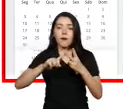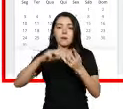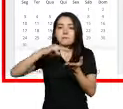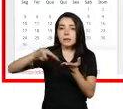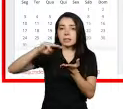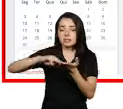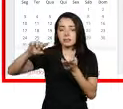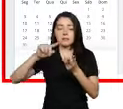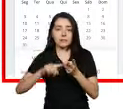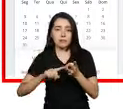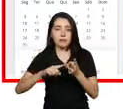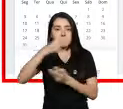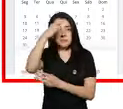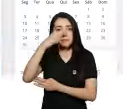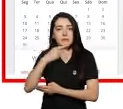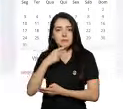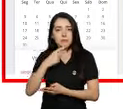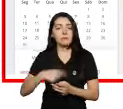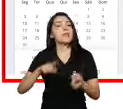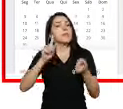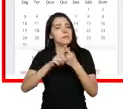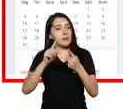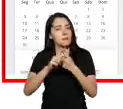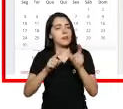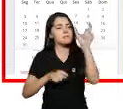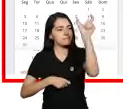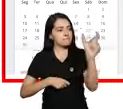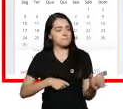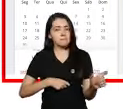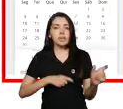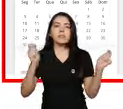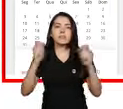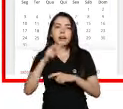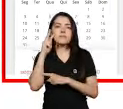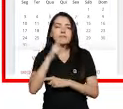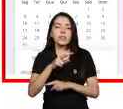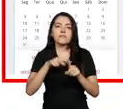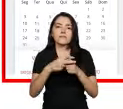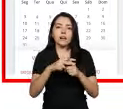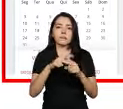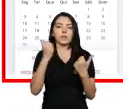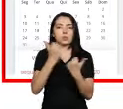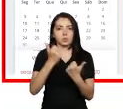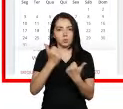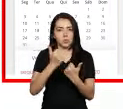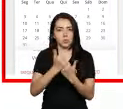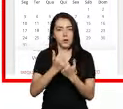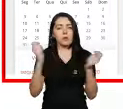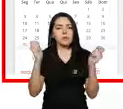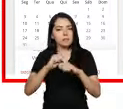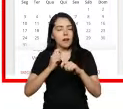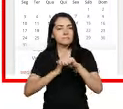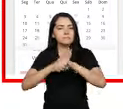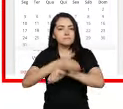Mensagens e Perfil. Nesse bloco ainda é possível visualizar as ferramentas tutoriais, em que é possível acessar